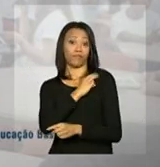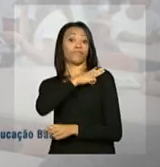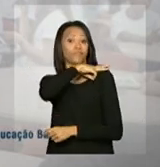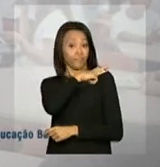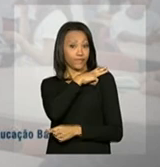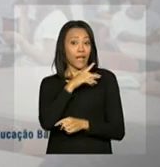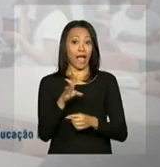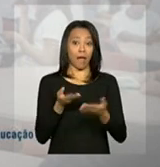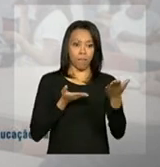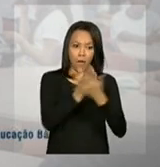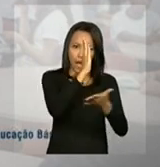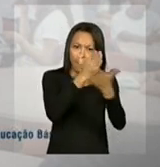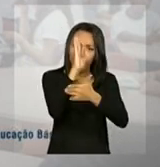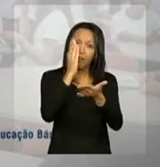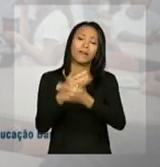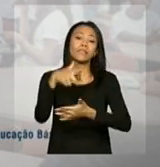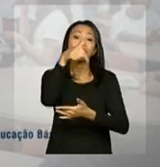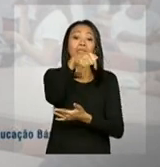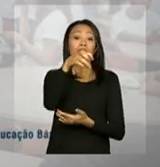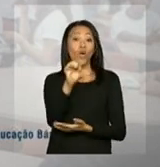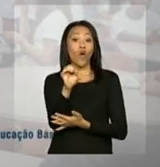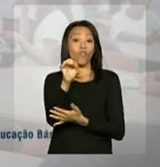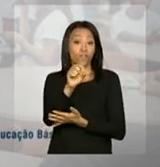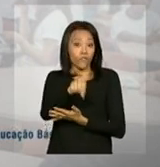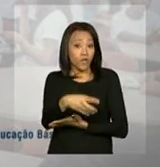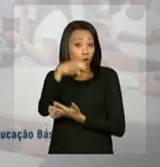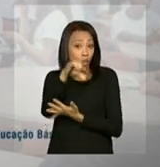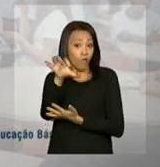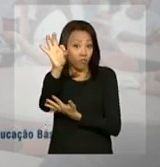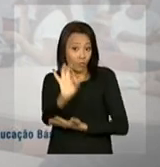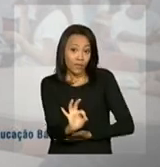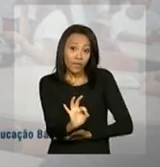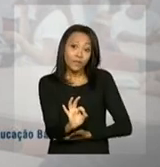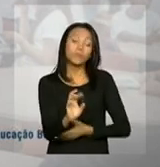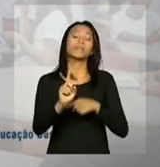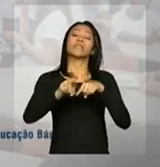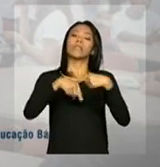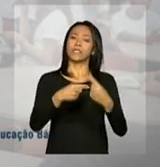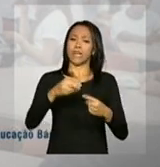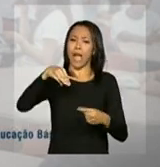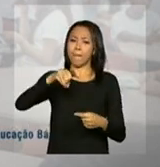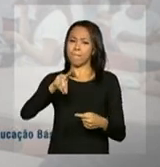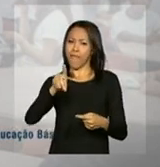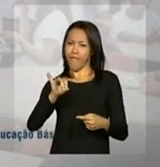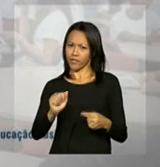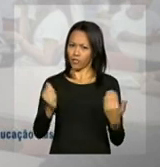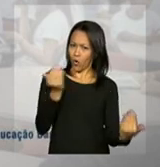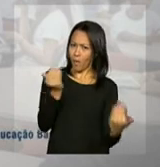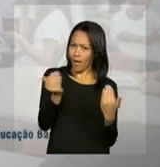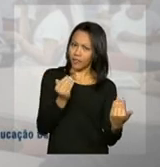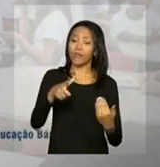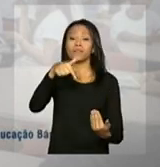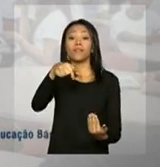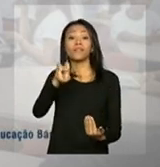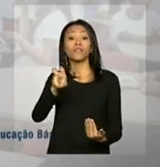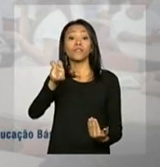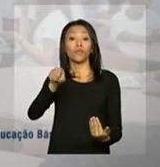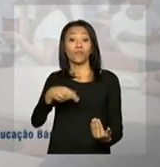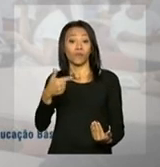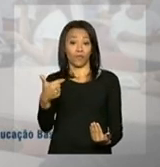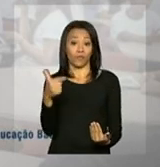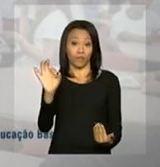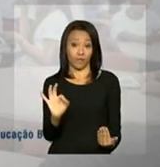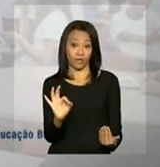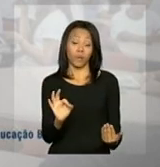taxa de aprovação é de 79,9%, enquanto a média nacional é de 75,2%.